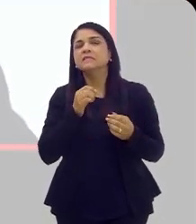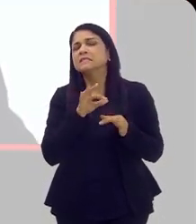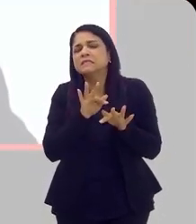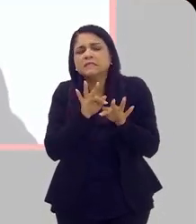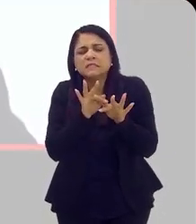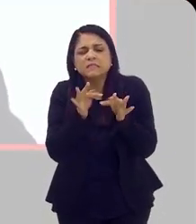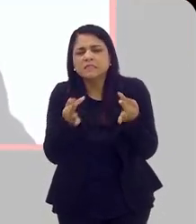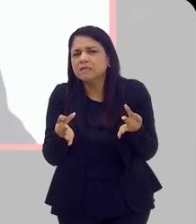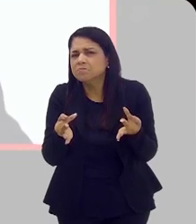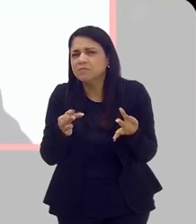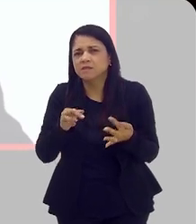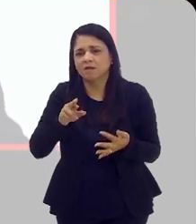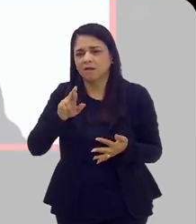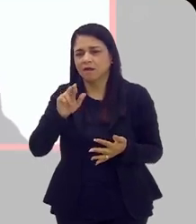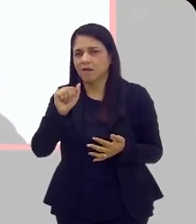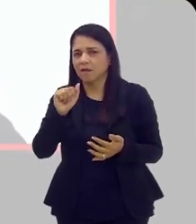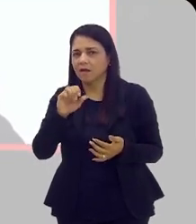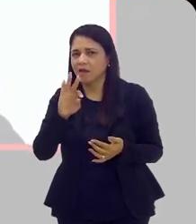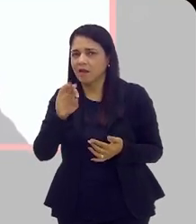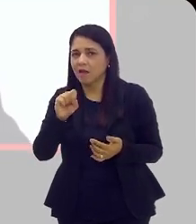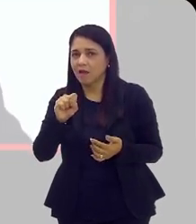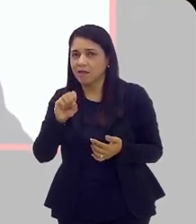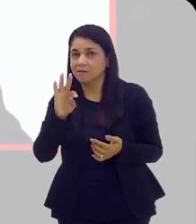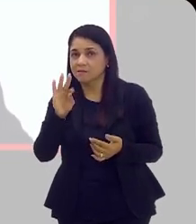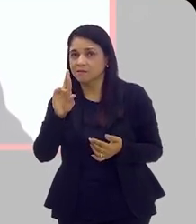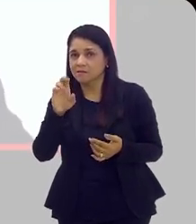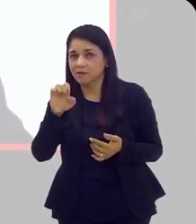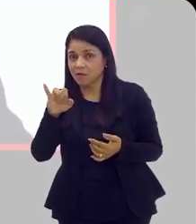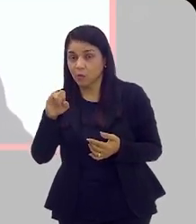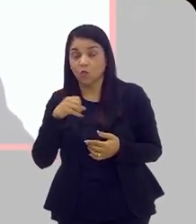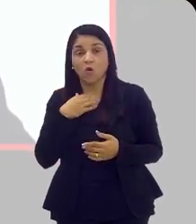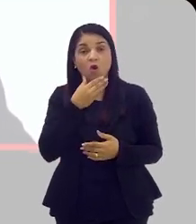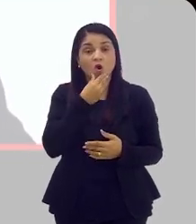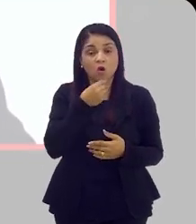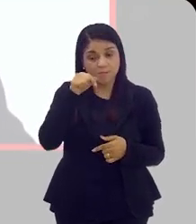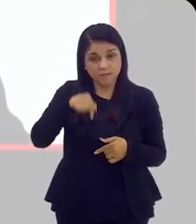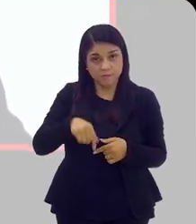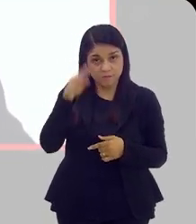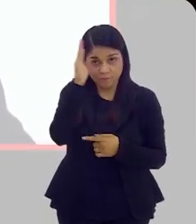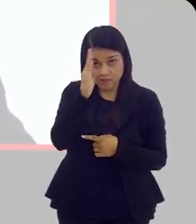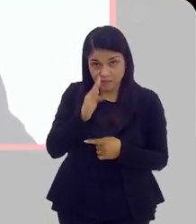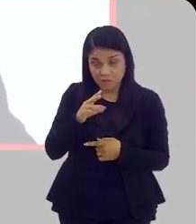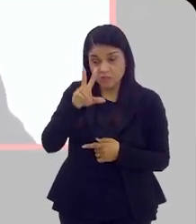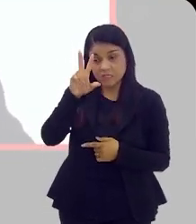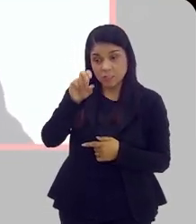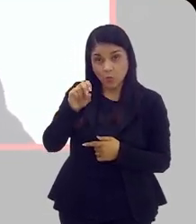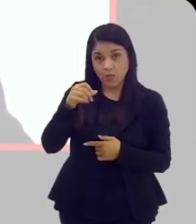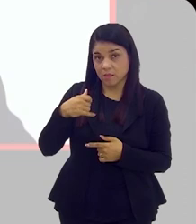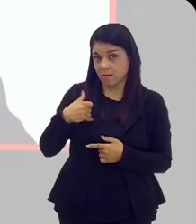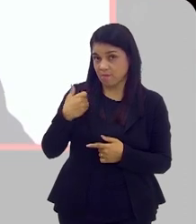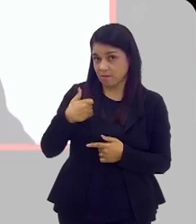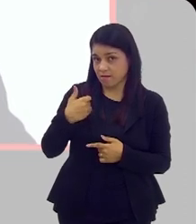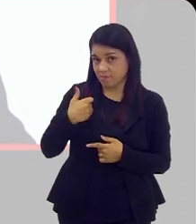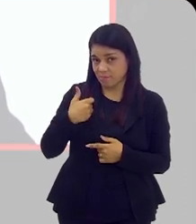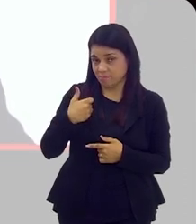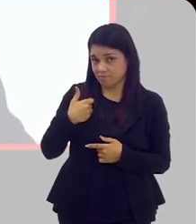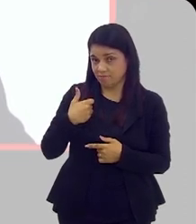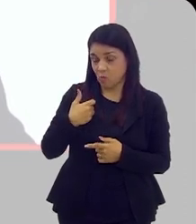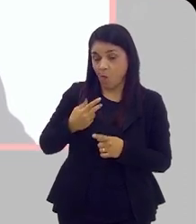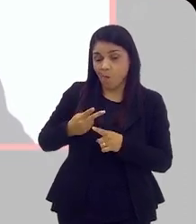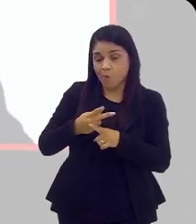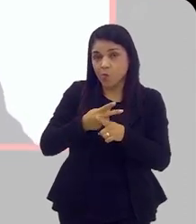rastreio? Ele é muito simples pro câncer de próstata, tá? Homens, aqui no Brasil, a partir de 50 anos de idade,